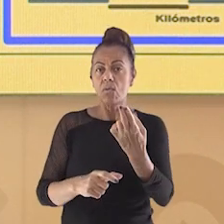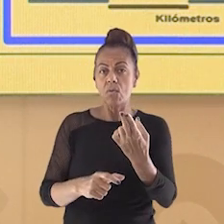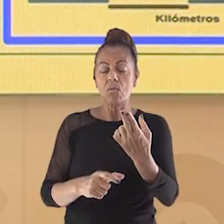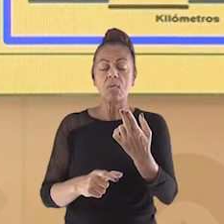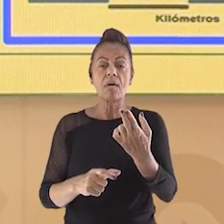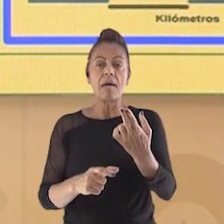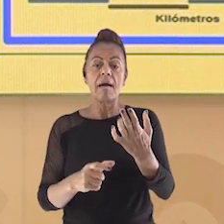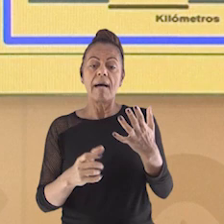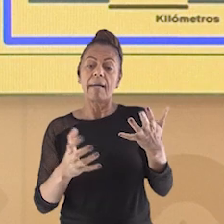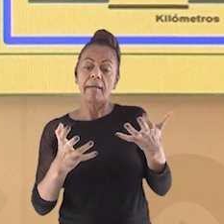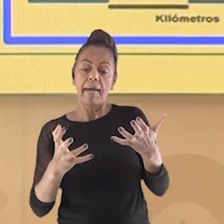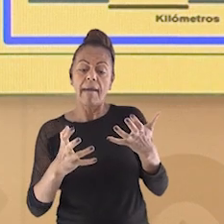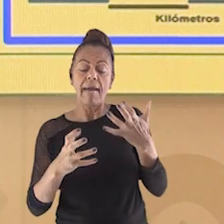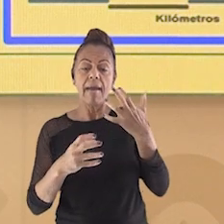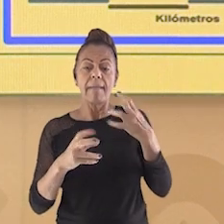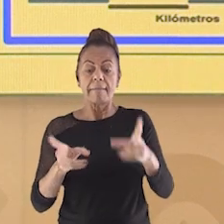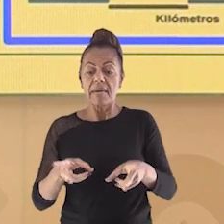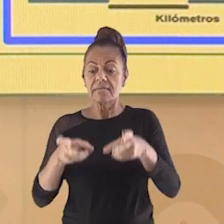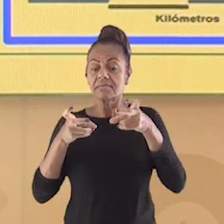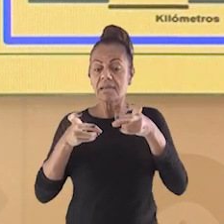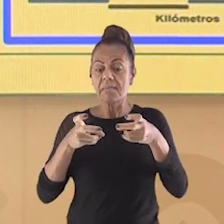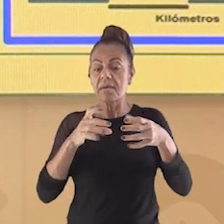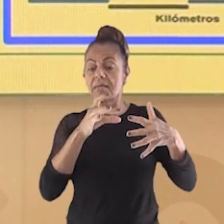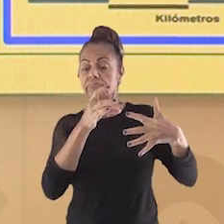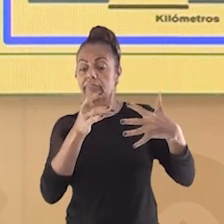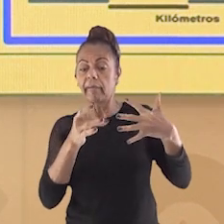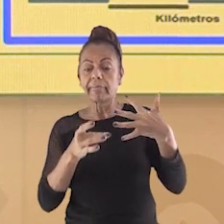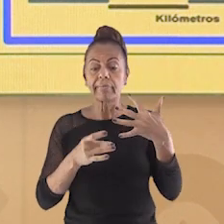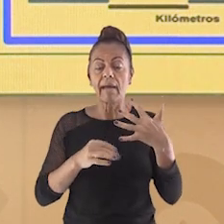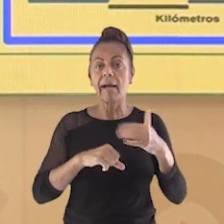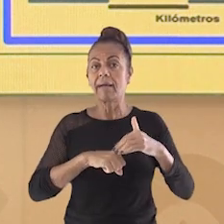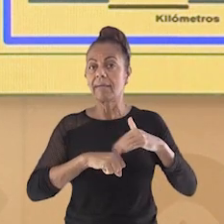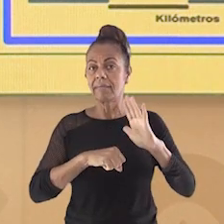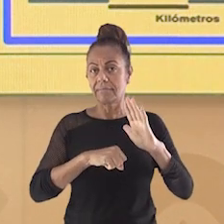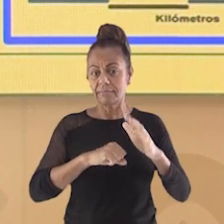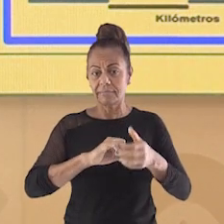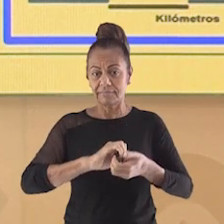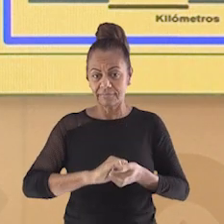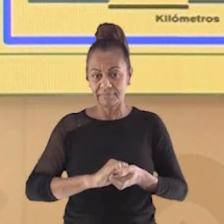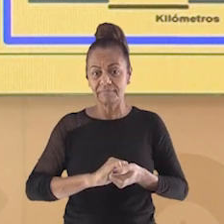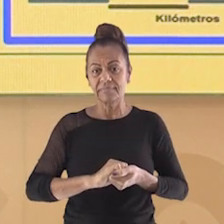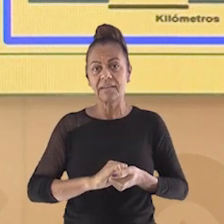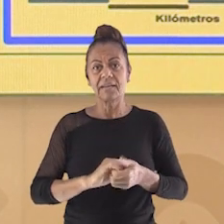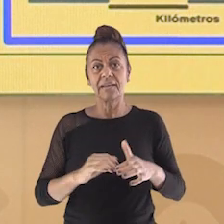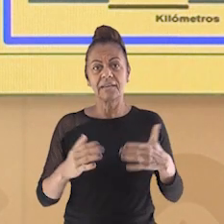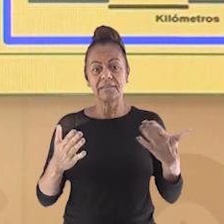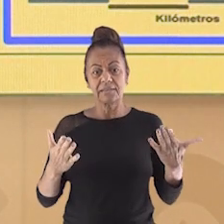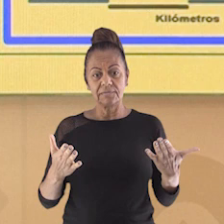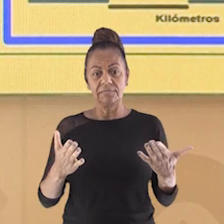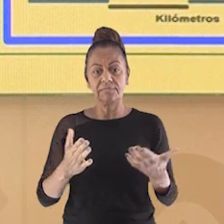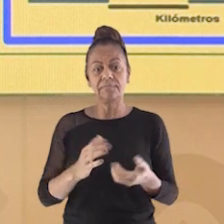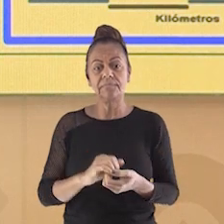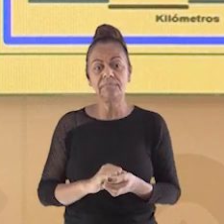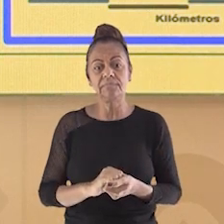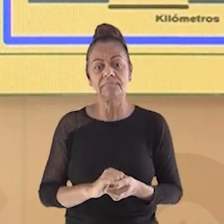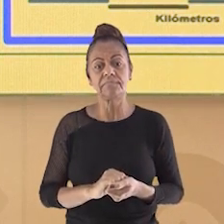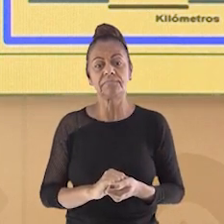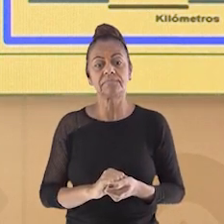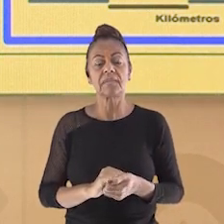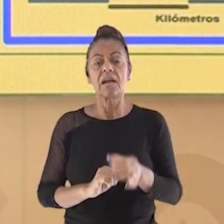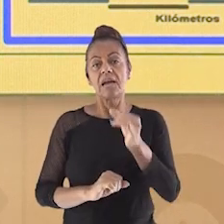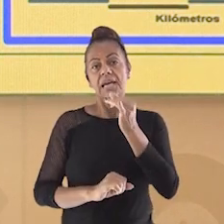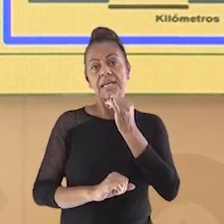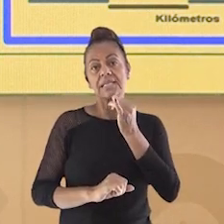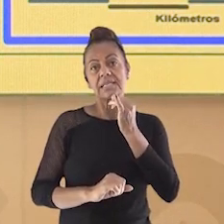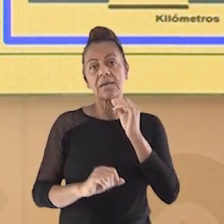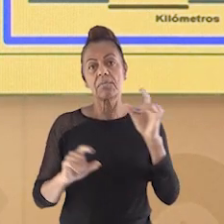detalhes. E a escala, ela é importante para mostrar ao leitor do mapa essa realidade. Esse aqui